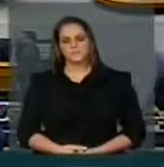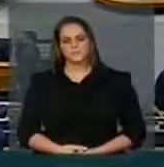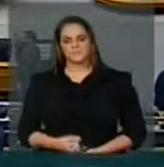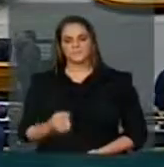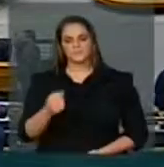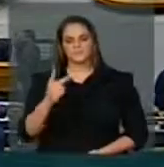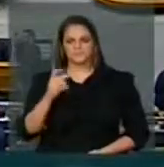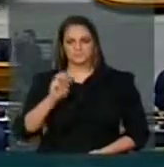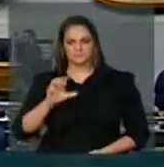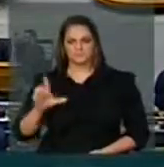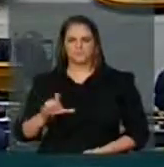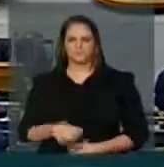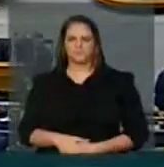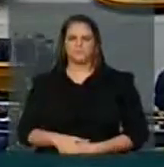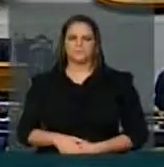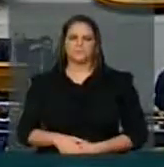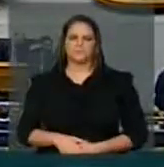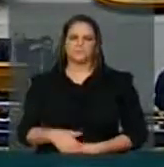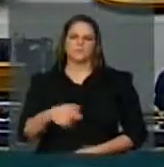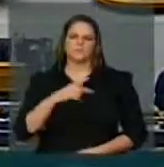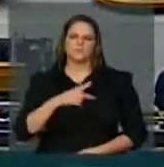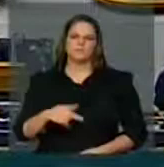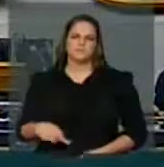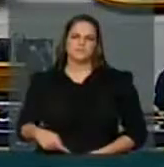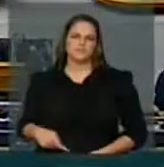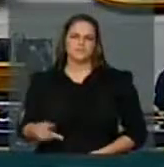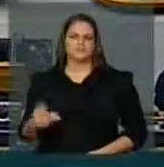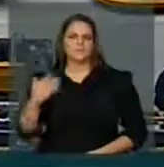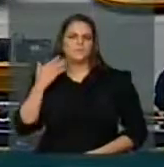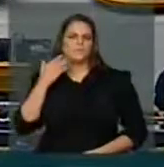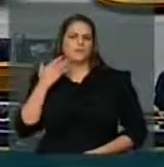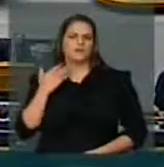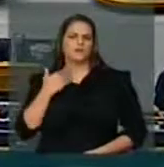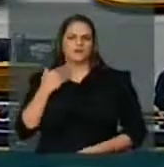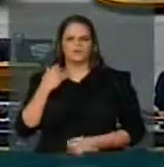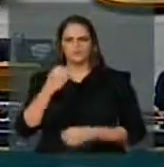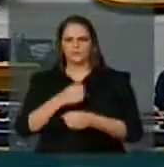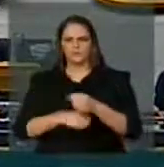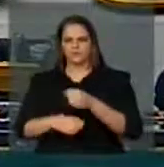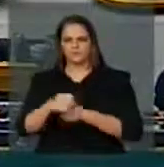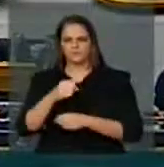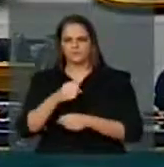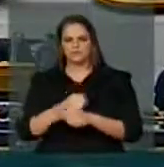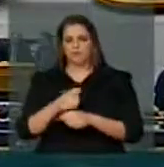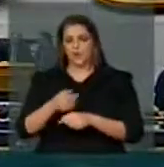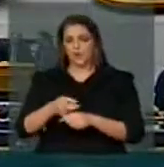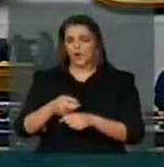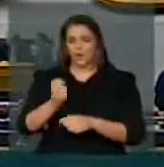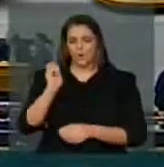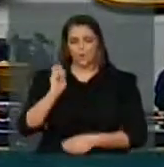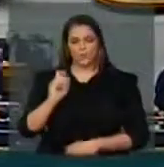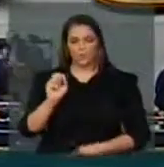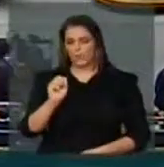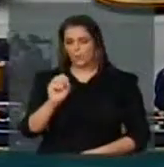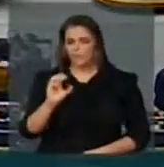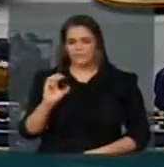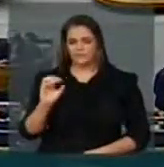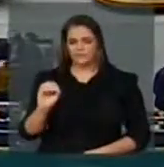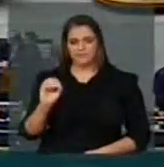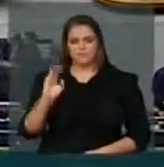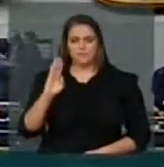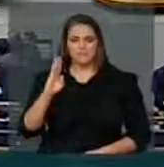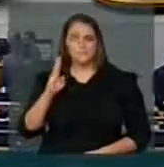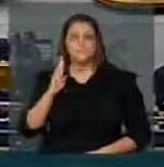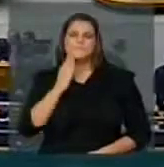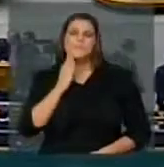Pessoal, primeiro dizer que os bancos tiveram só no ano passado um lucro de 80 bilhões de